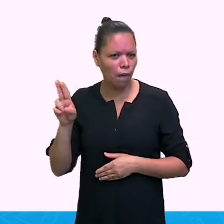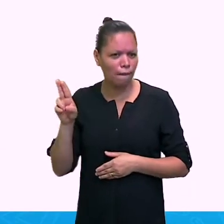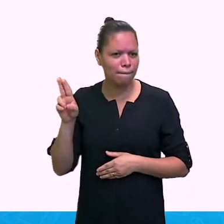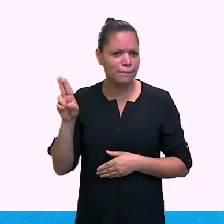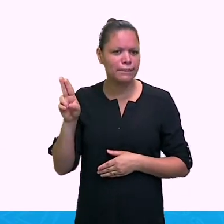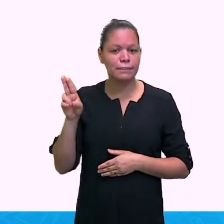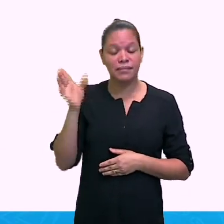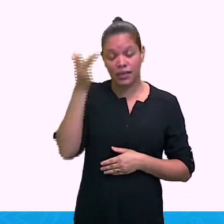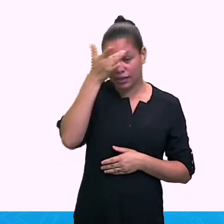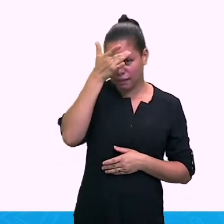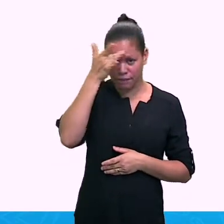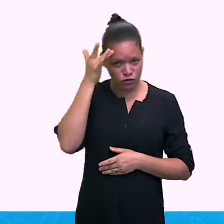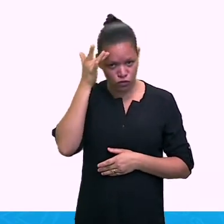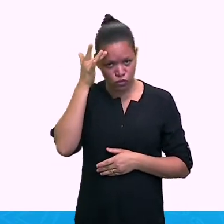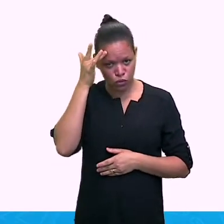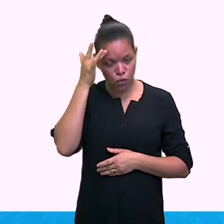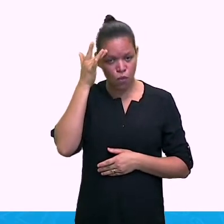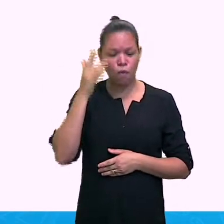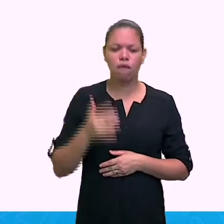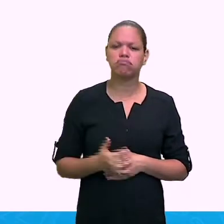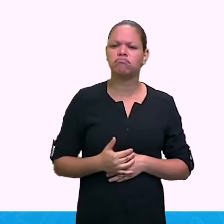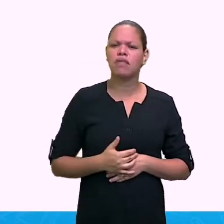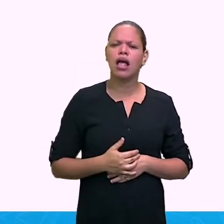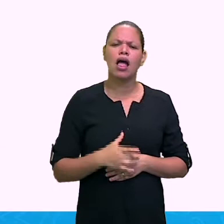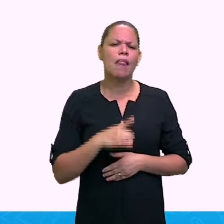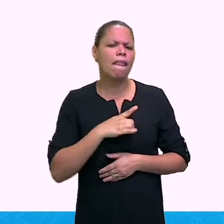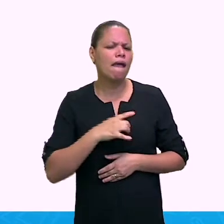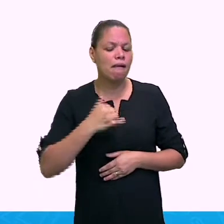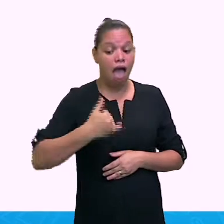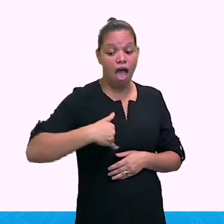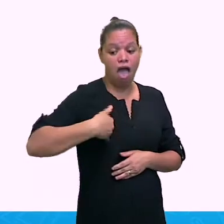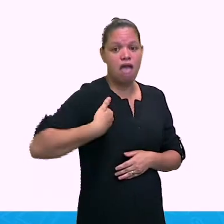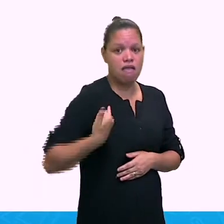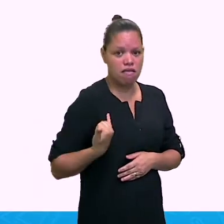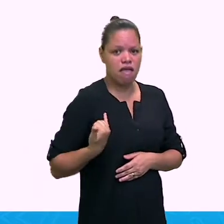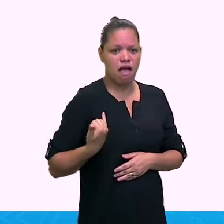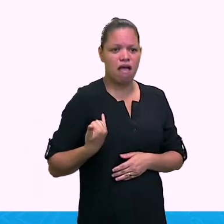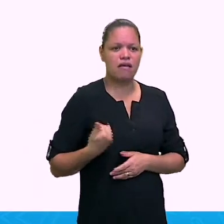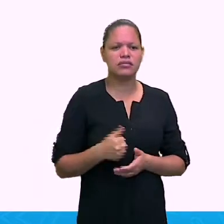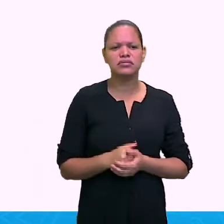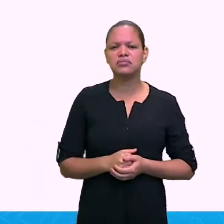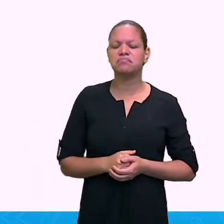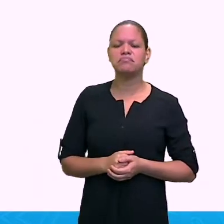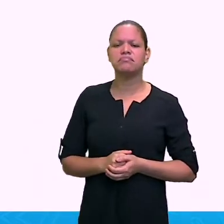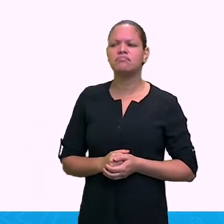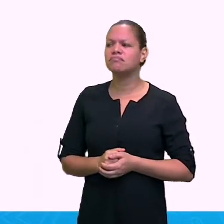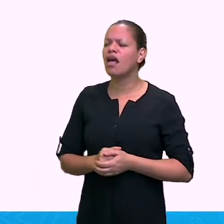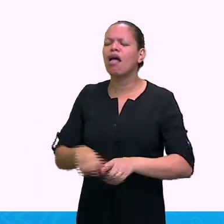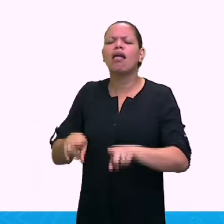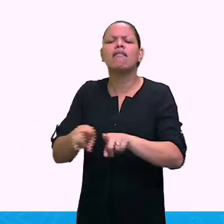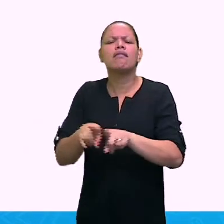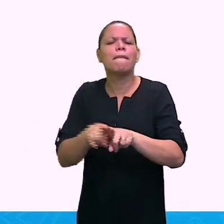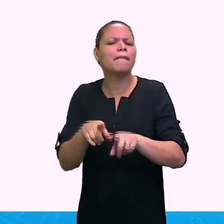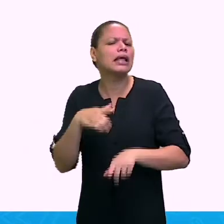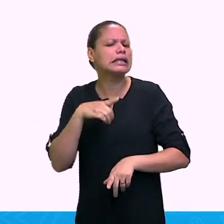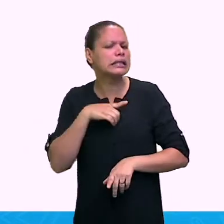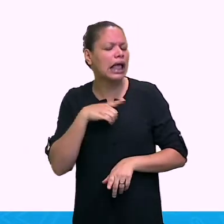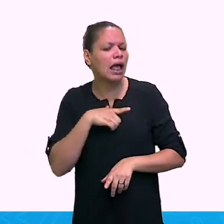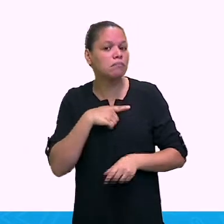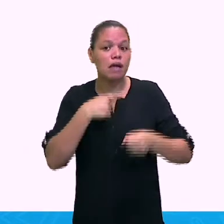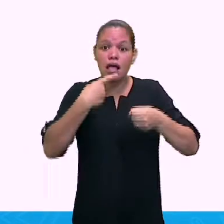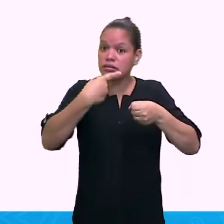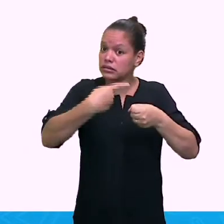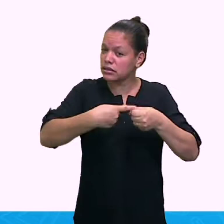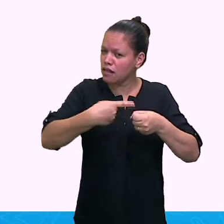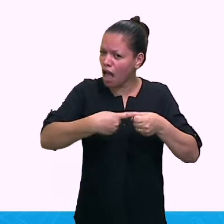age, que é idade, home, normalmente eles usam para a cidade ou lugar que você mora. Então, aqui nós